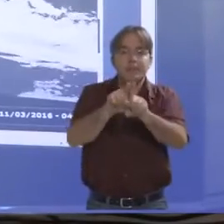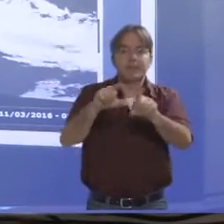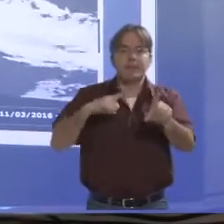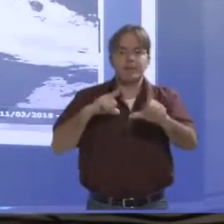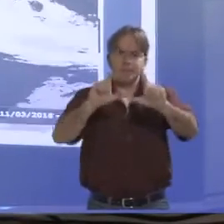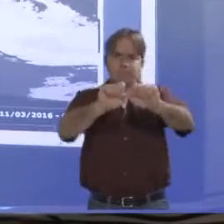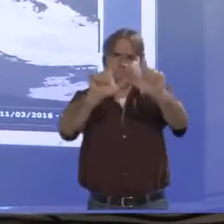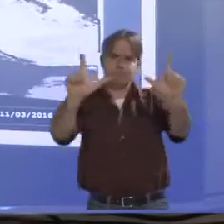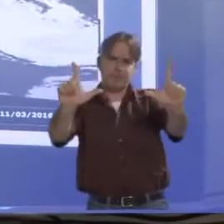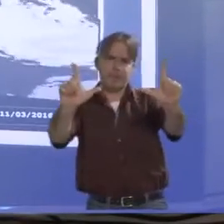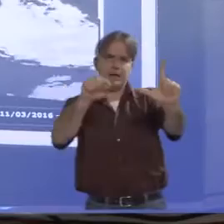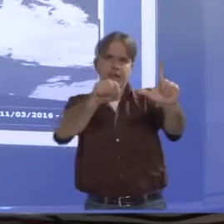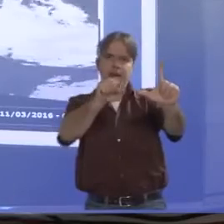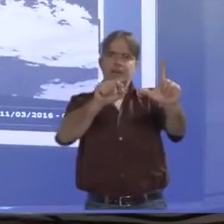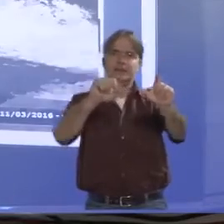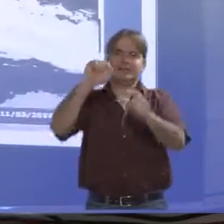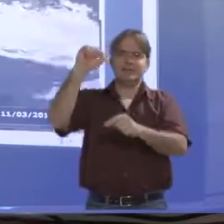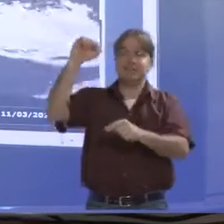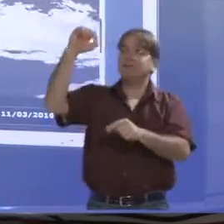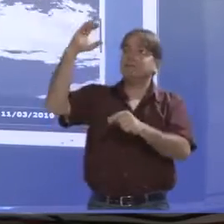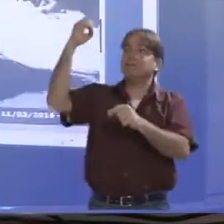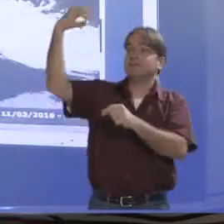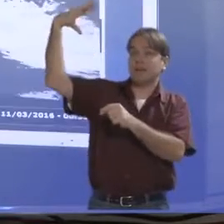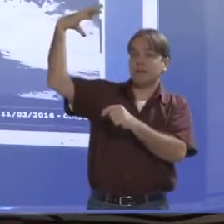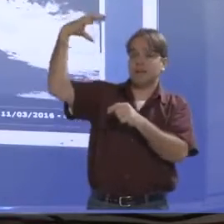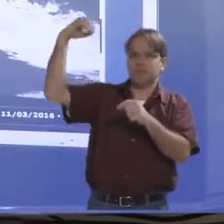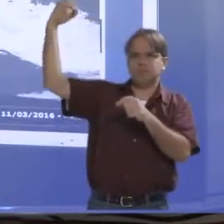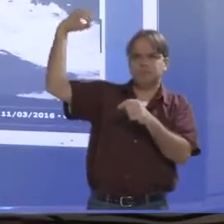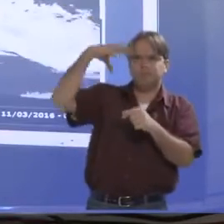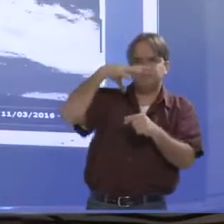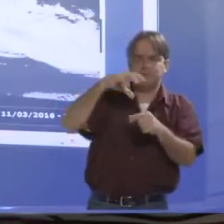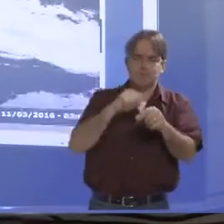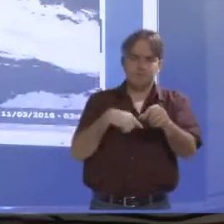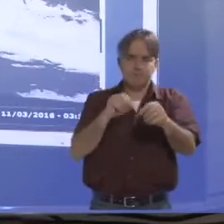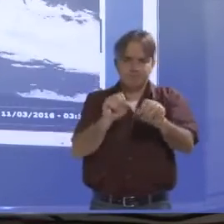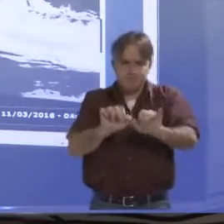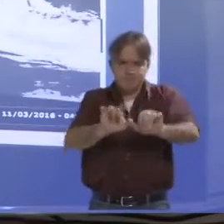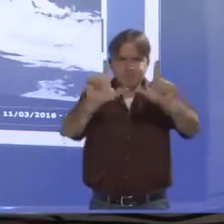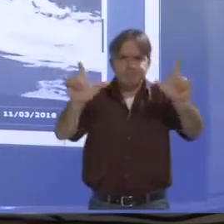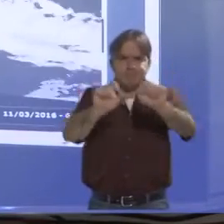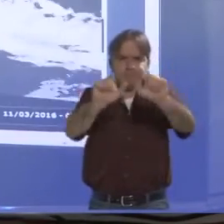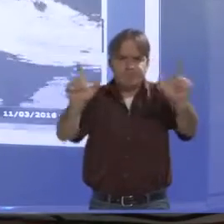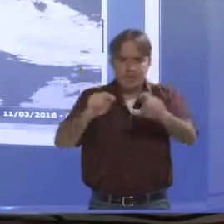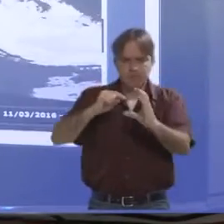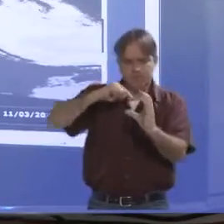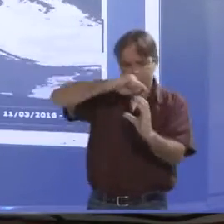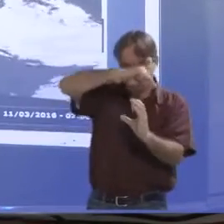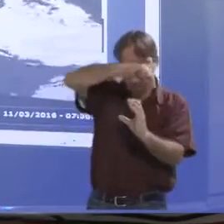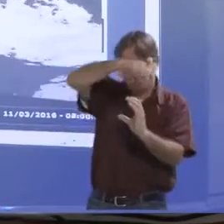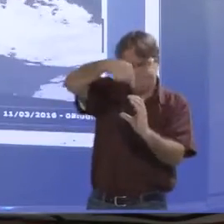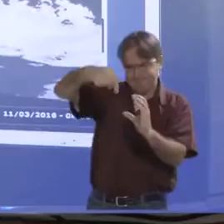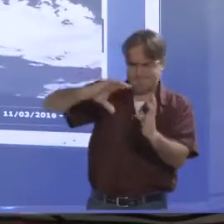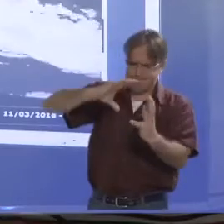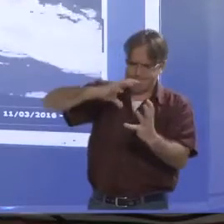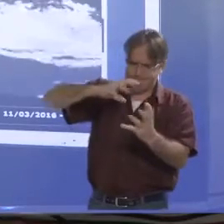cada 15 minutos e dão um panorama geral da atividade meteorológica da atmosfera terrestre.